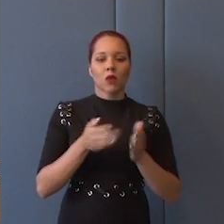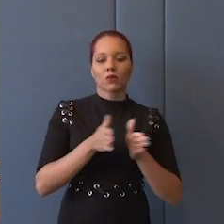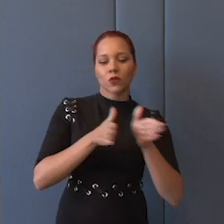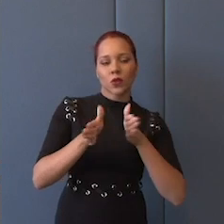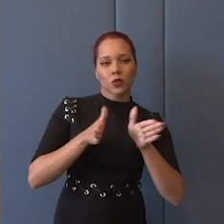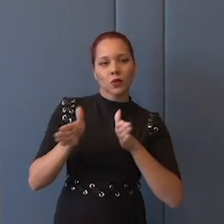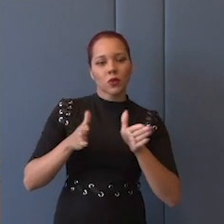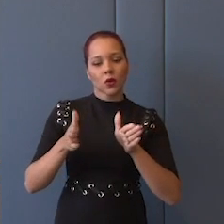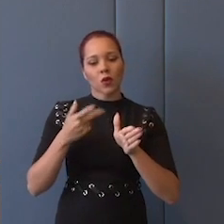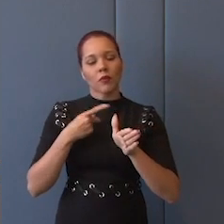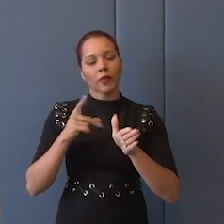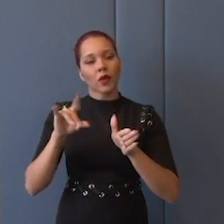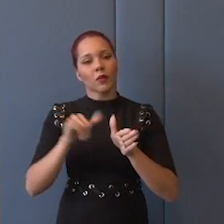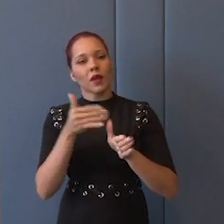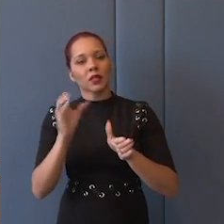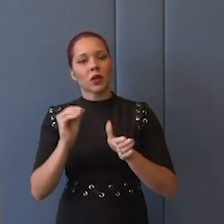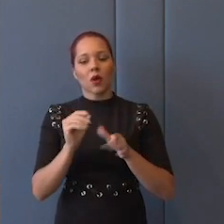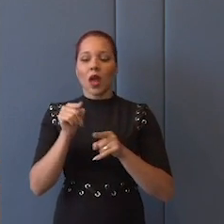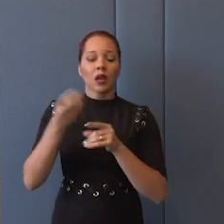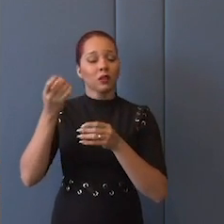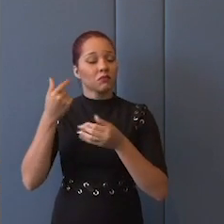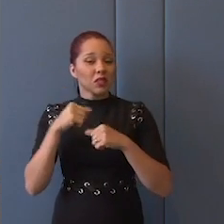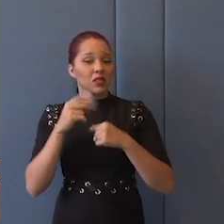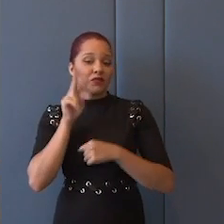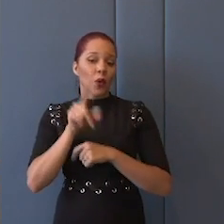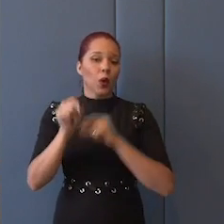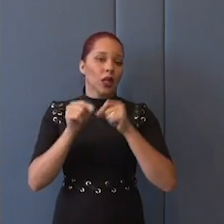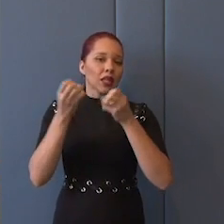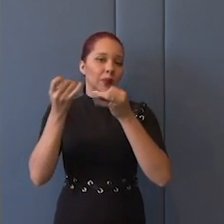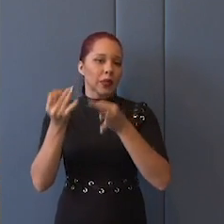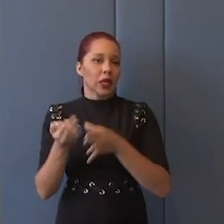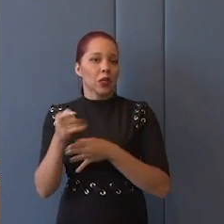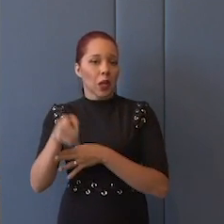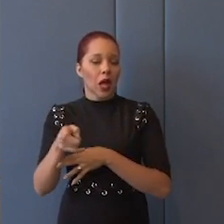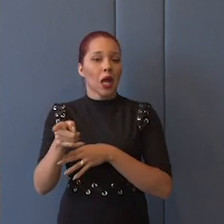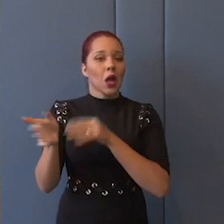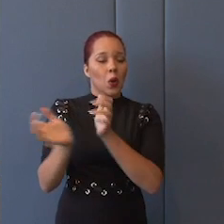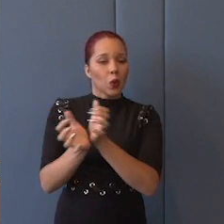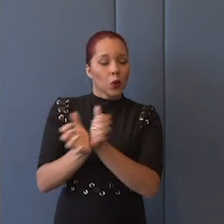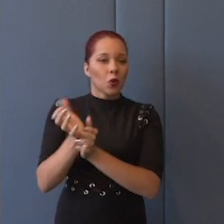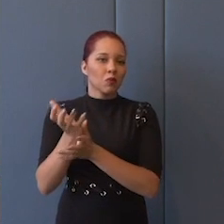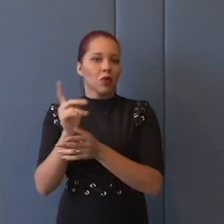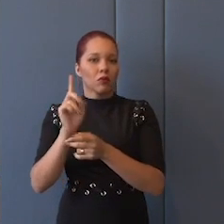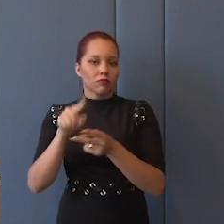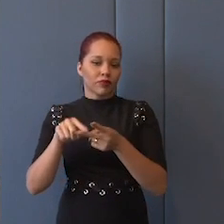a sua atuação? Tem que ver o que está dizendo a ONU, tem que ver o que está dizendo a organização XYZ.